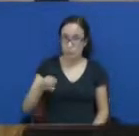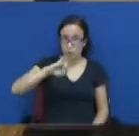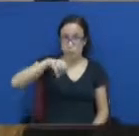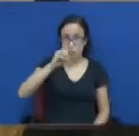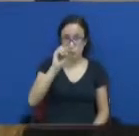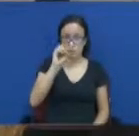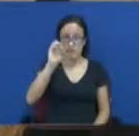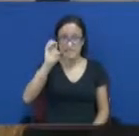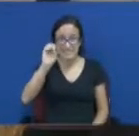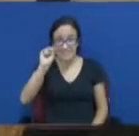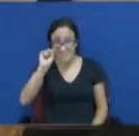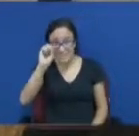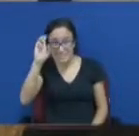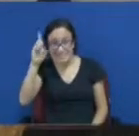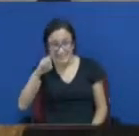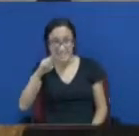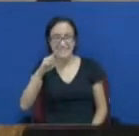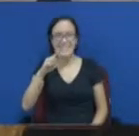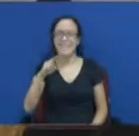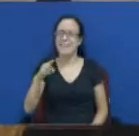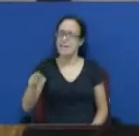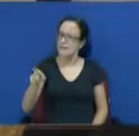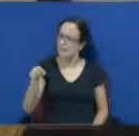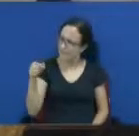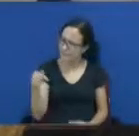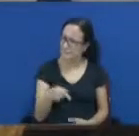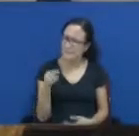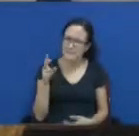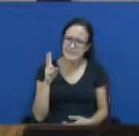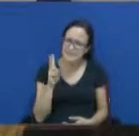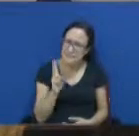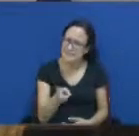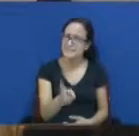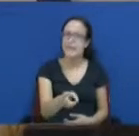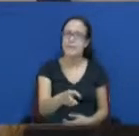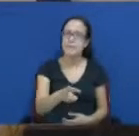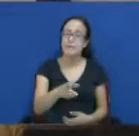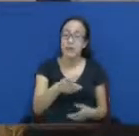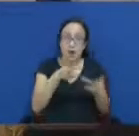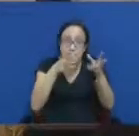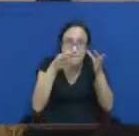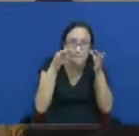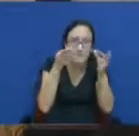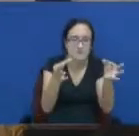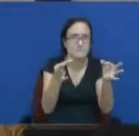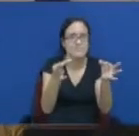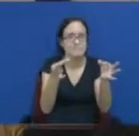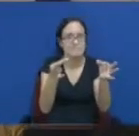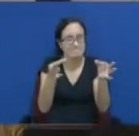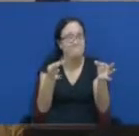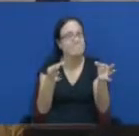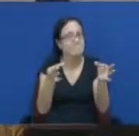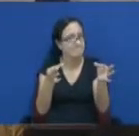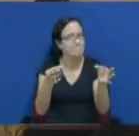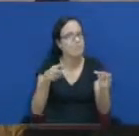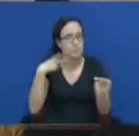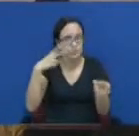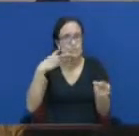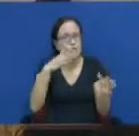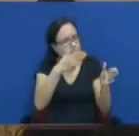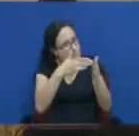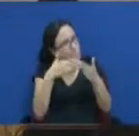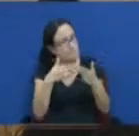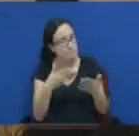ele nos dá um puxão de orelha bastante interessante. Desta vez não foi diferente. Zé, me permita, José Oliveira,